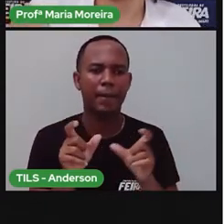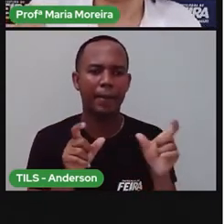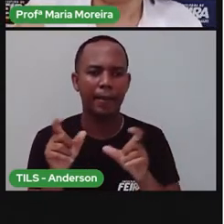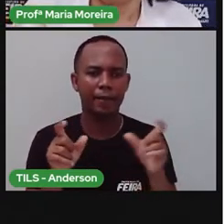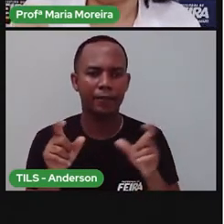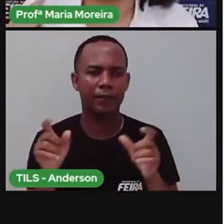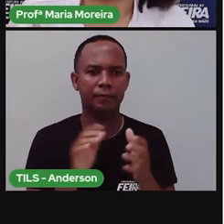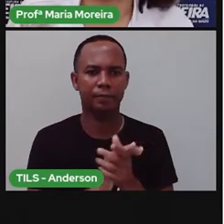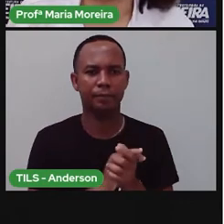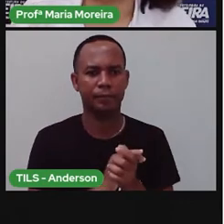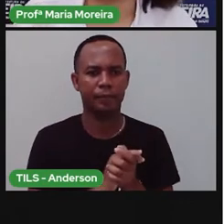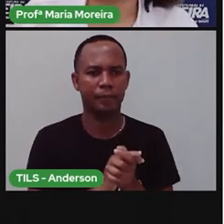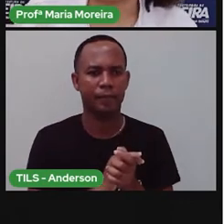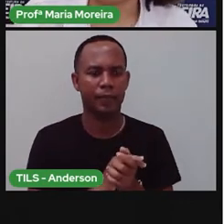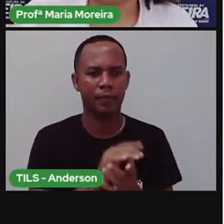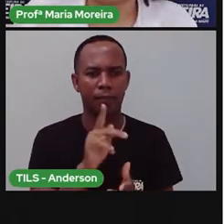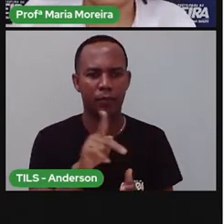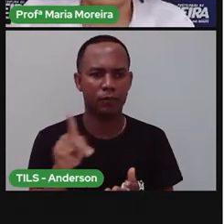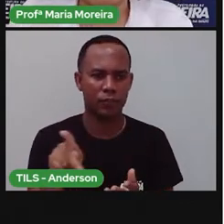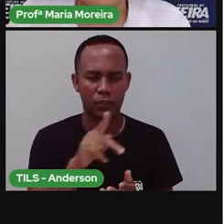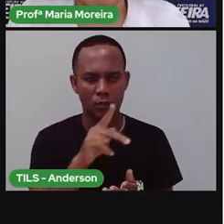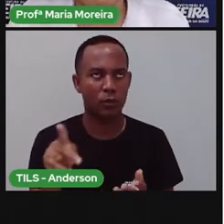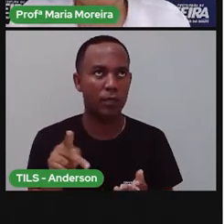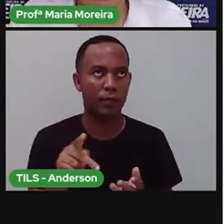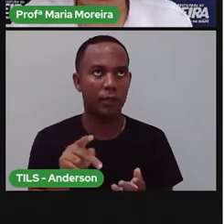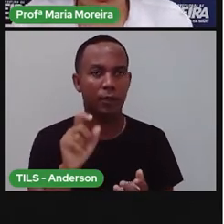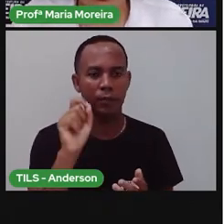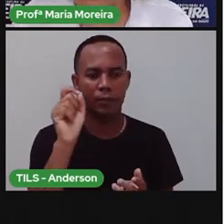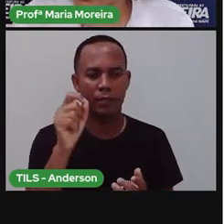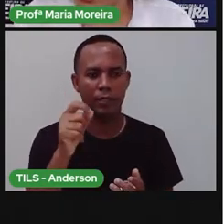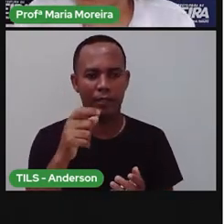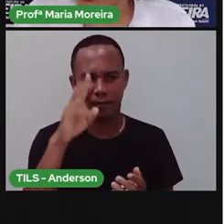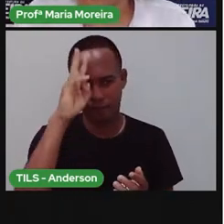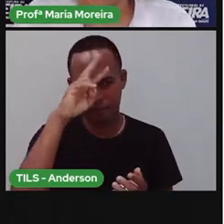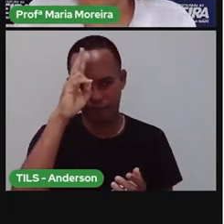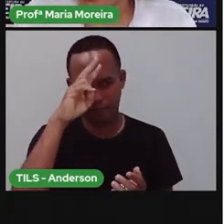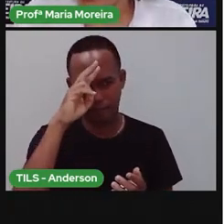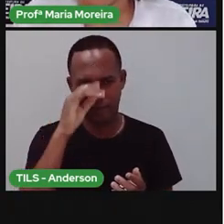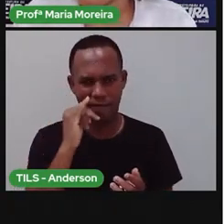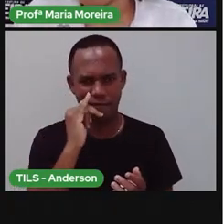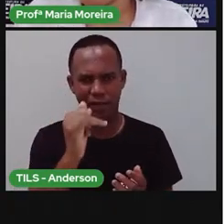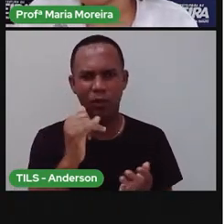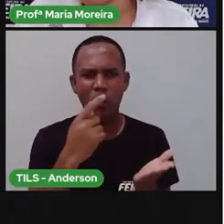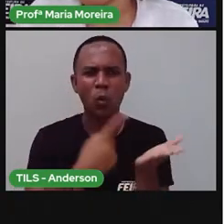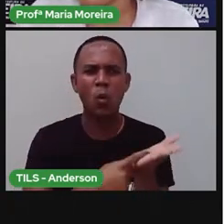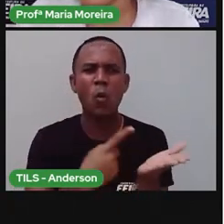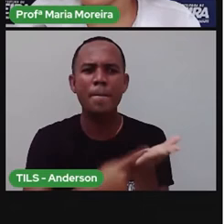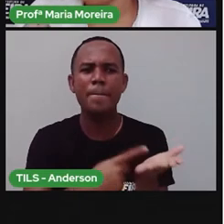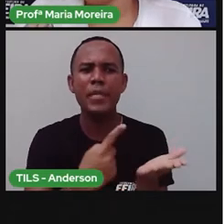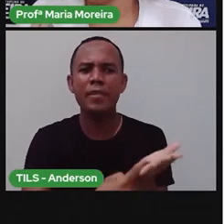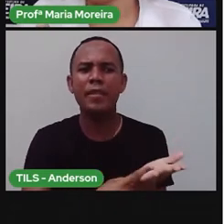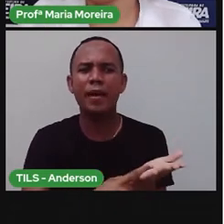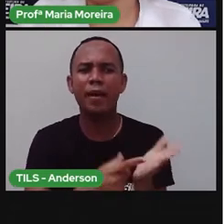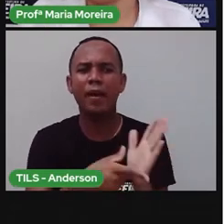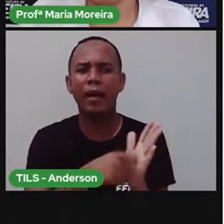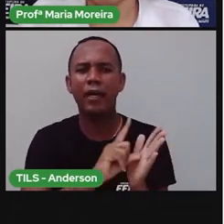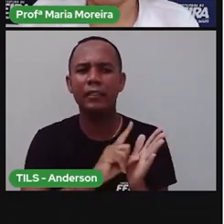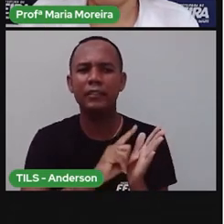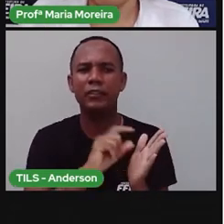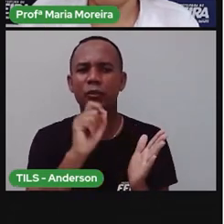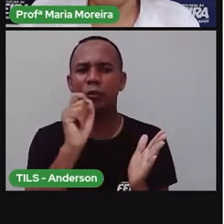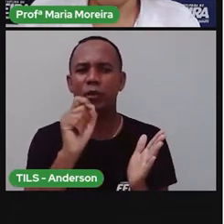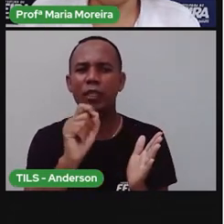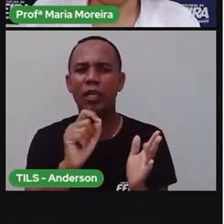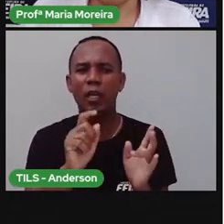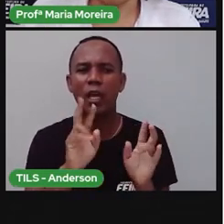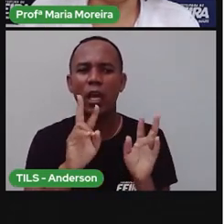Cordel, a Pró chamou esse combinar as palavras de uma coisa. Você lembra? A Pró chamou isso de rima.